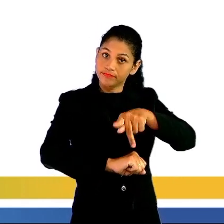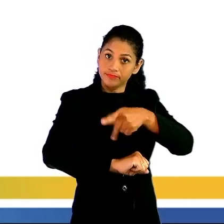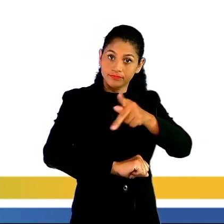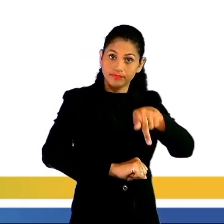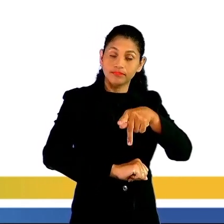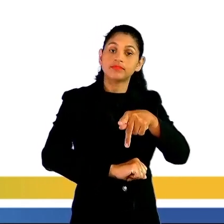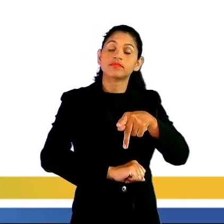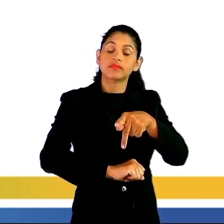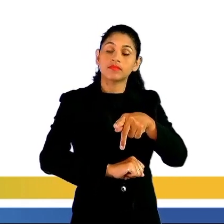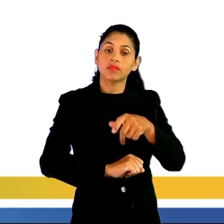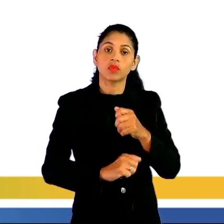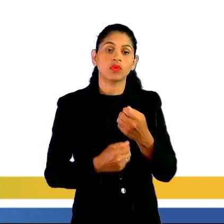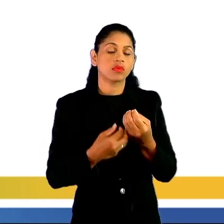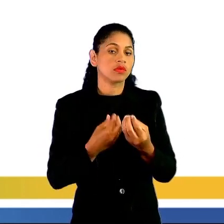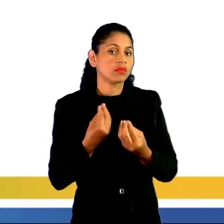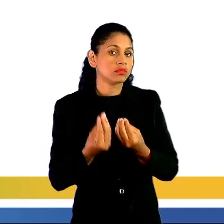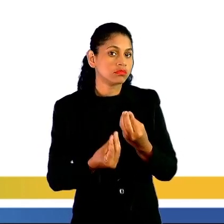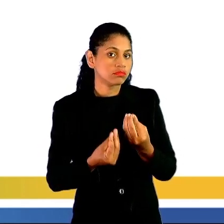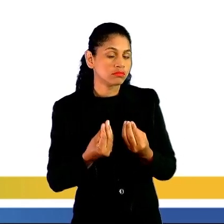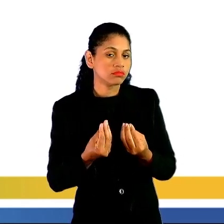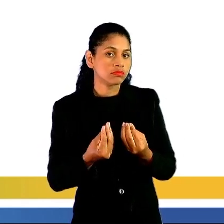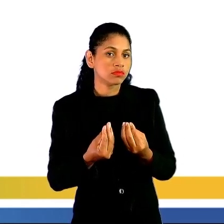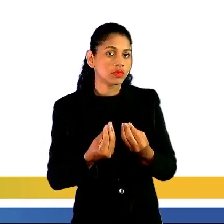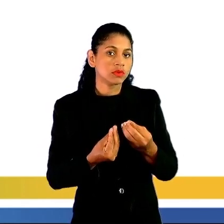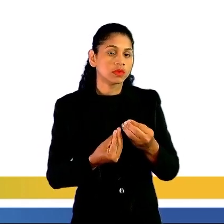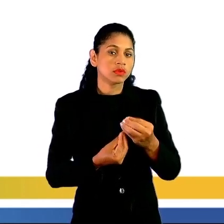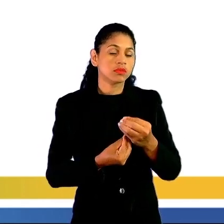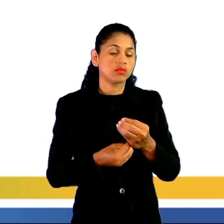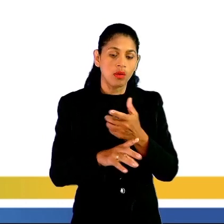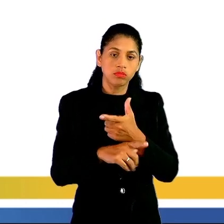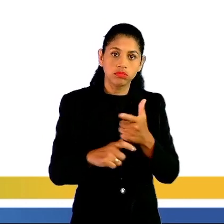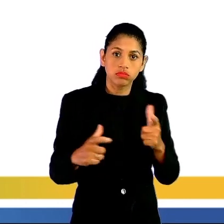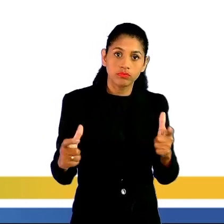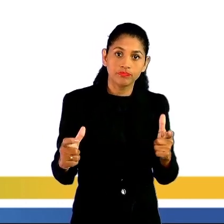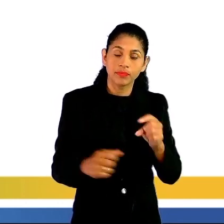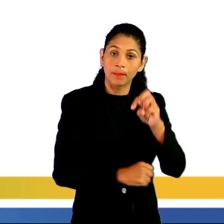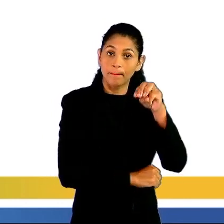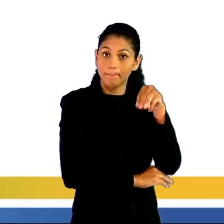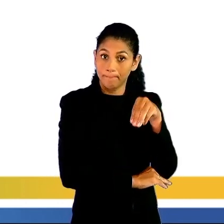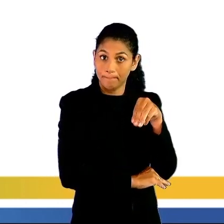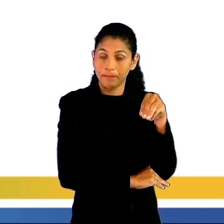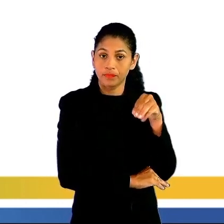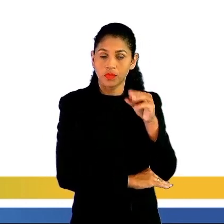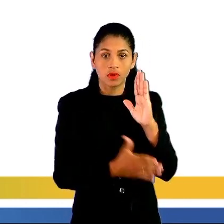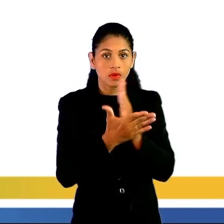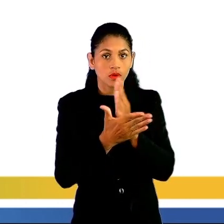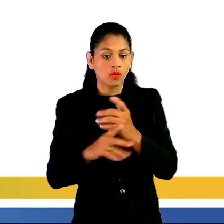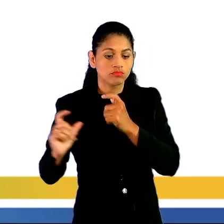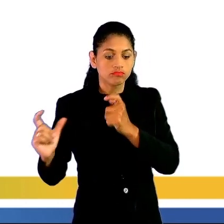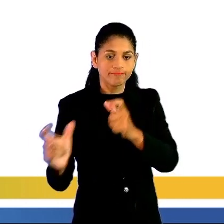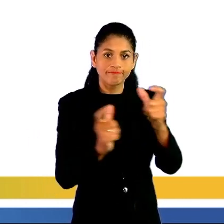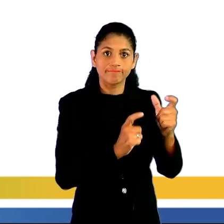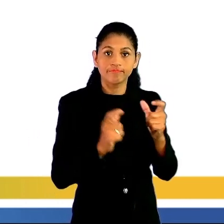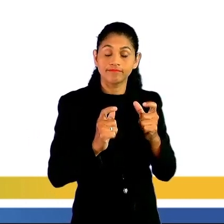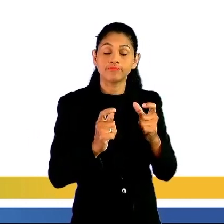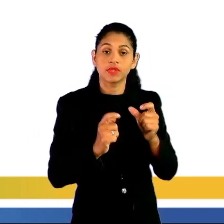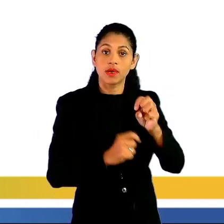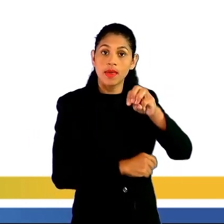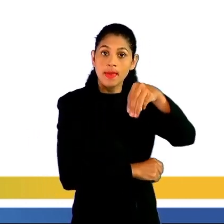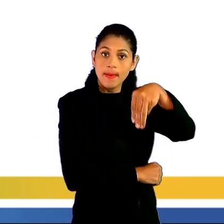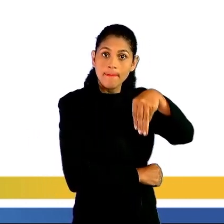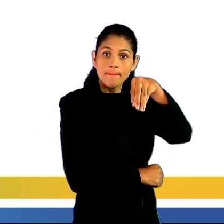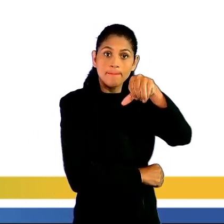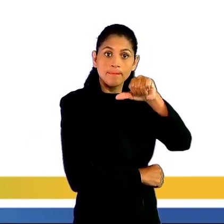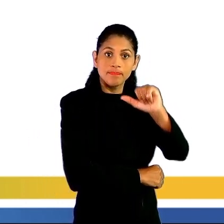como nós temos na unidade de grandeza, que é o metro. Em alguns lugares são as milhas, as